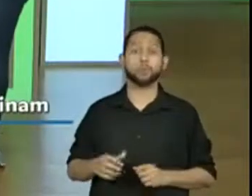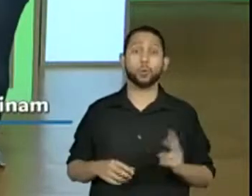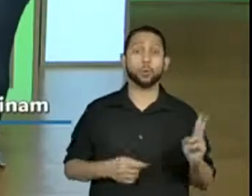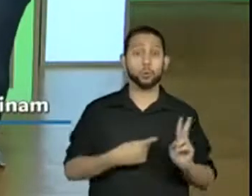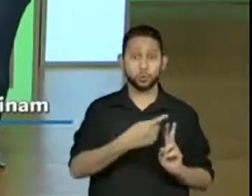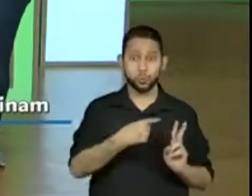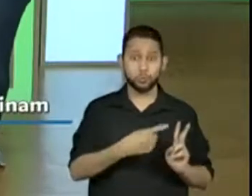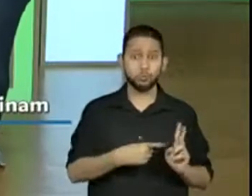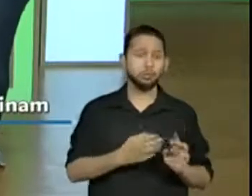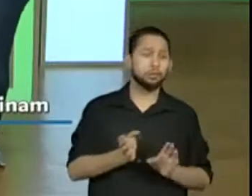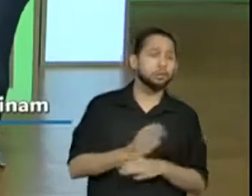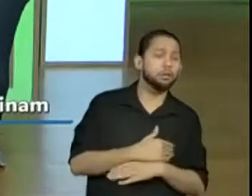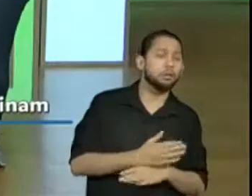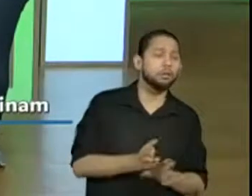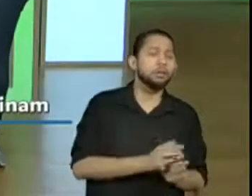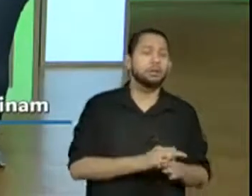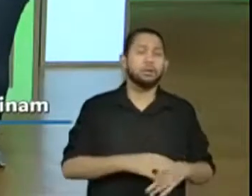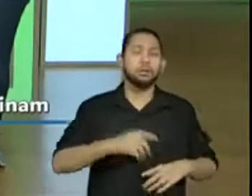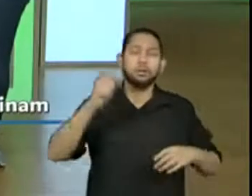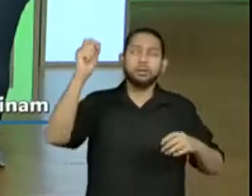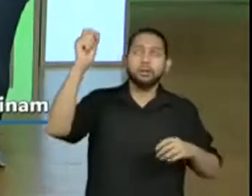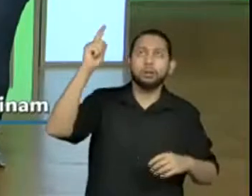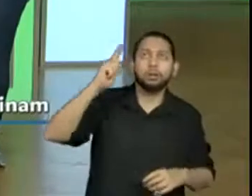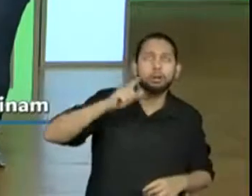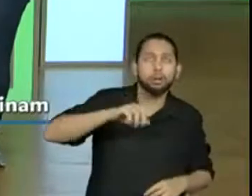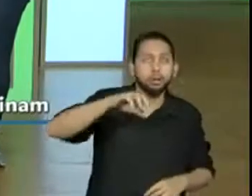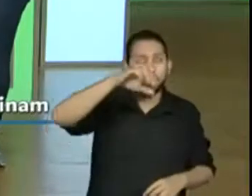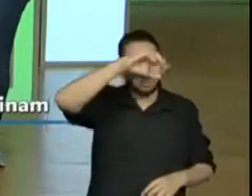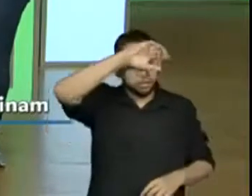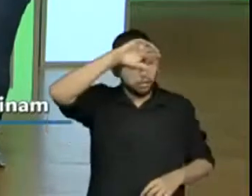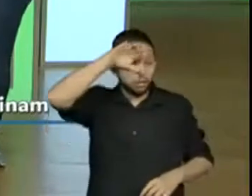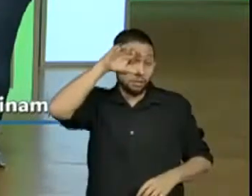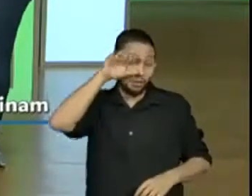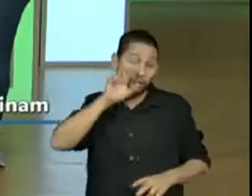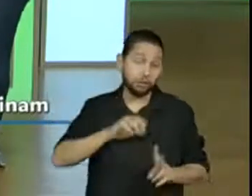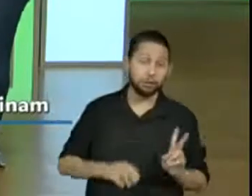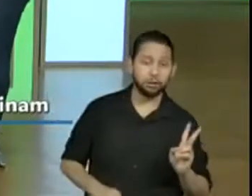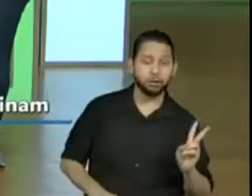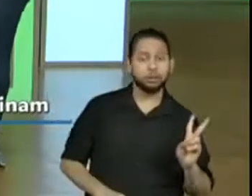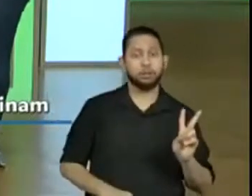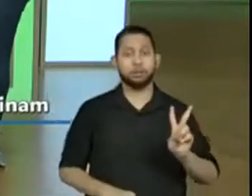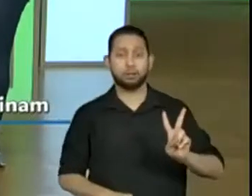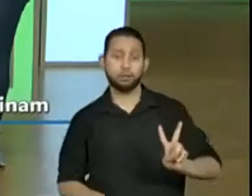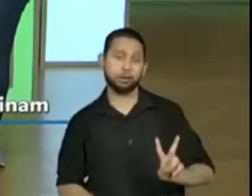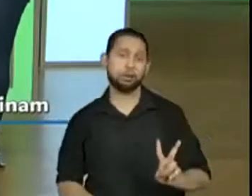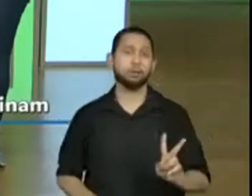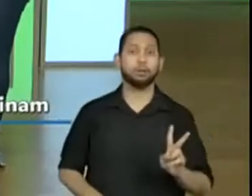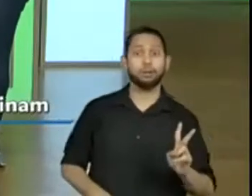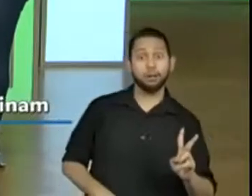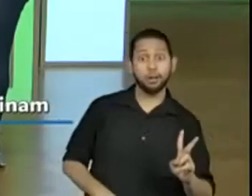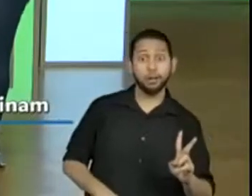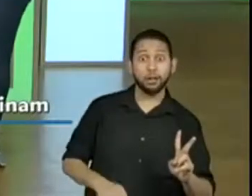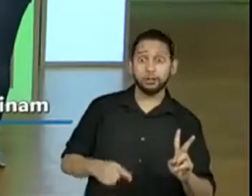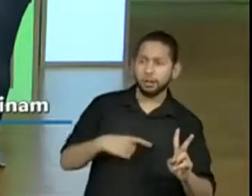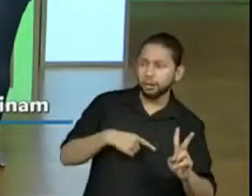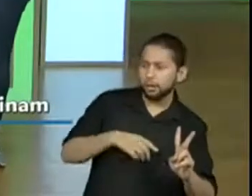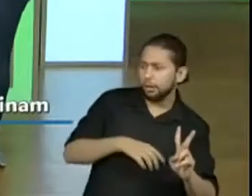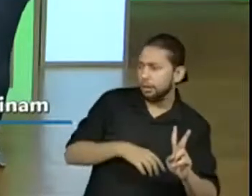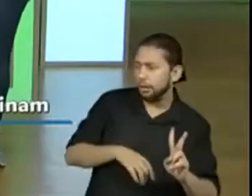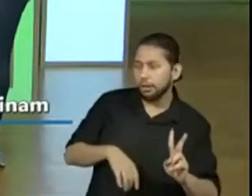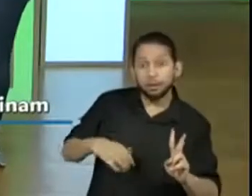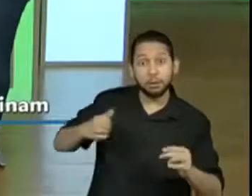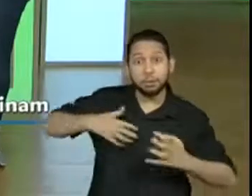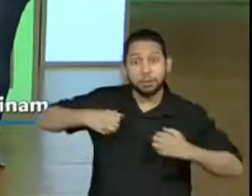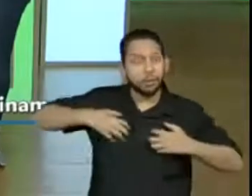perdidos, chegaram lá. Chegaram na terra dos macacos e aí teve uma pergunta de quem foi a